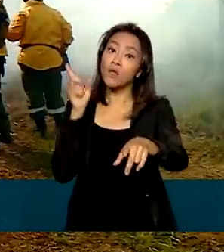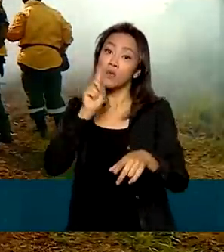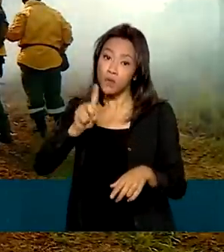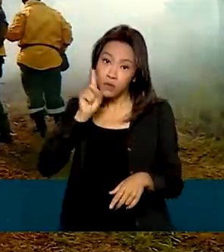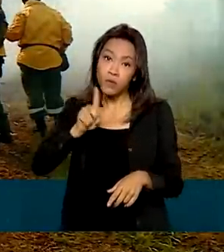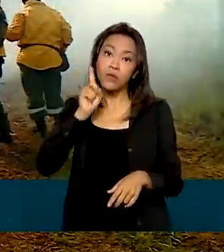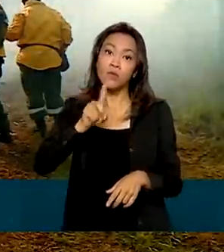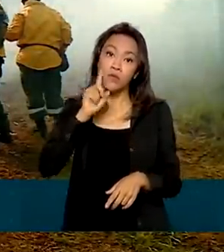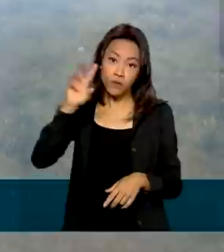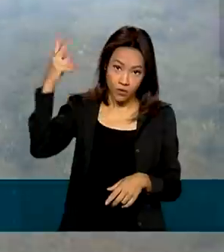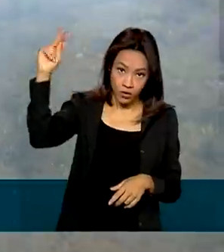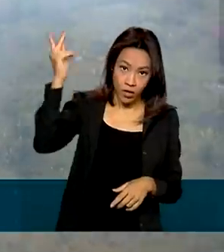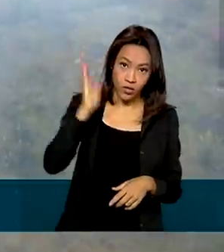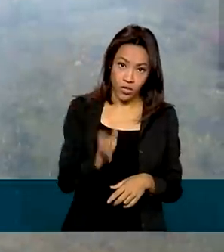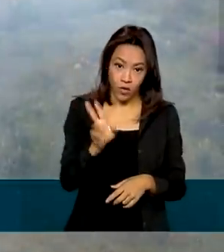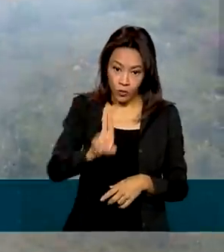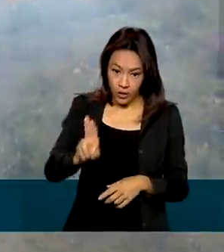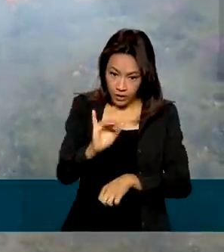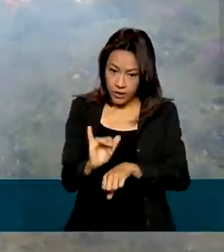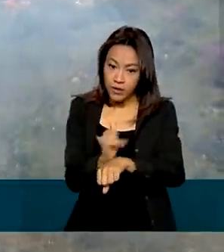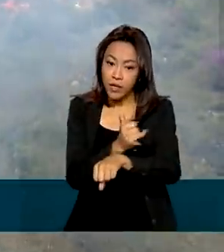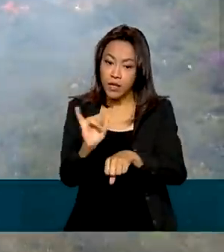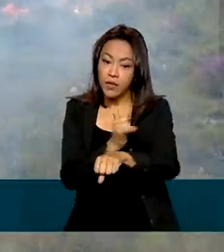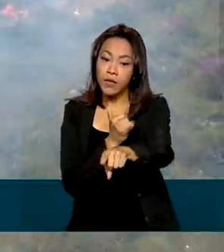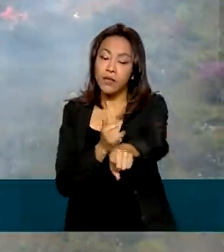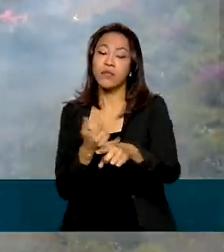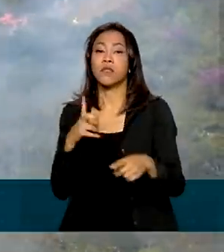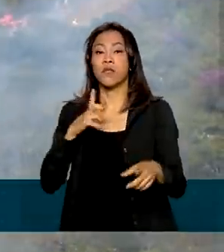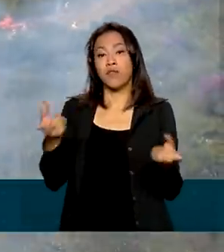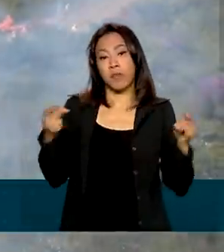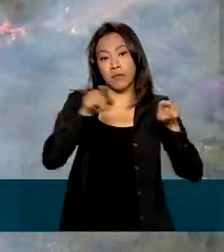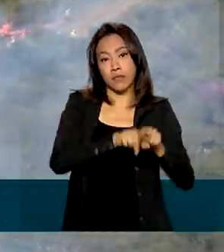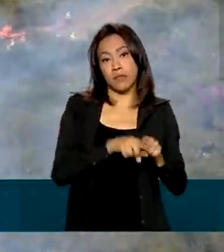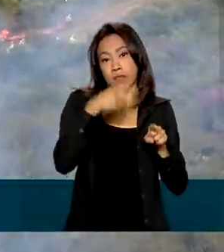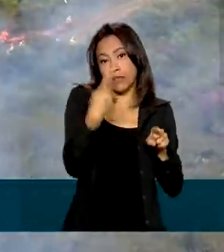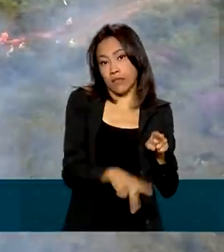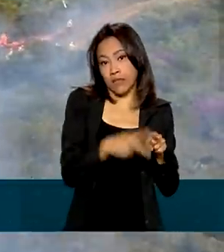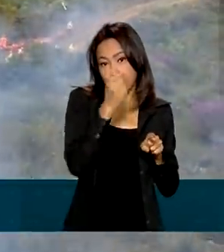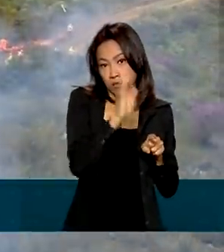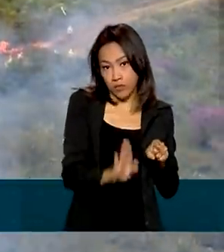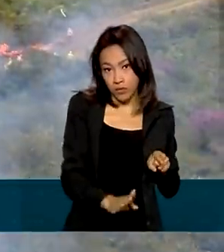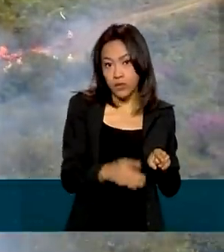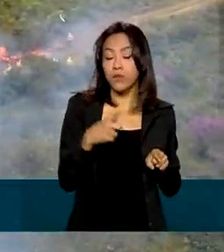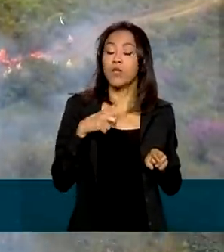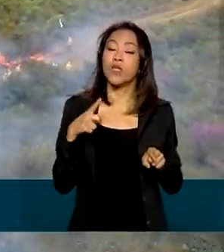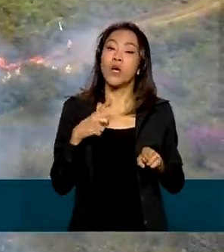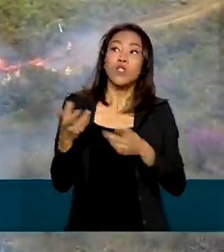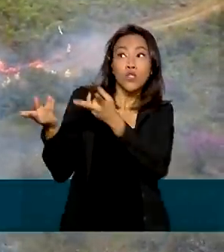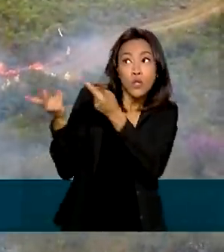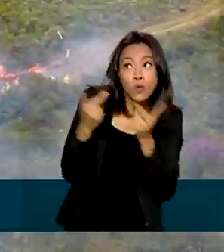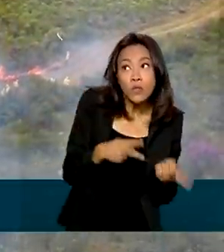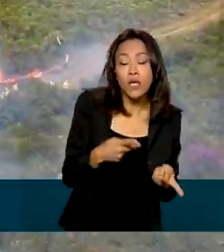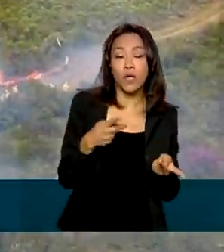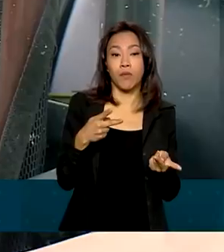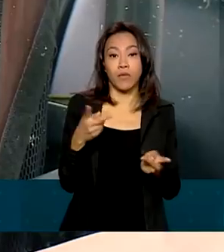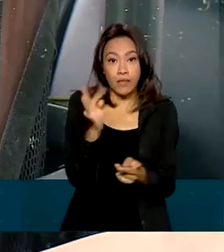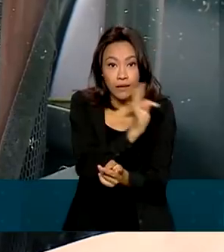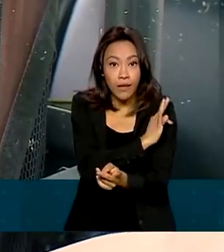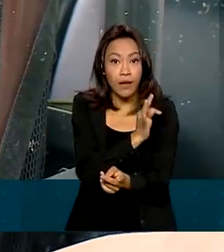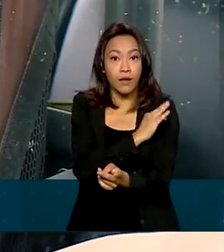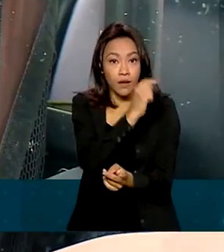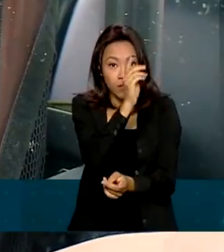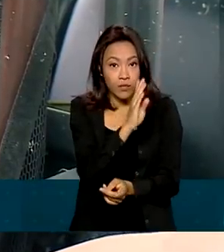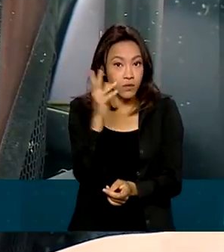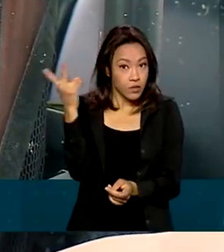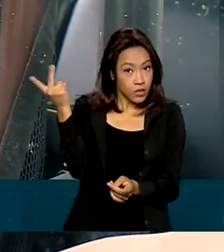do Serviço Florestal Americano. E uma parceria com nós, de ICMBio e IBAMA, a gente trouxe essa técnica para o Brasil. As